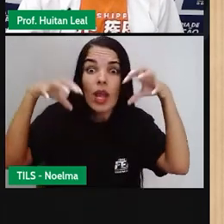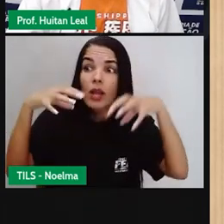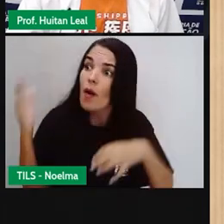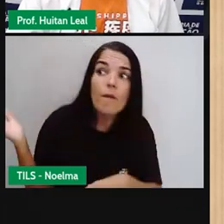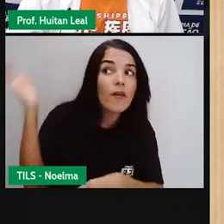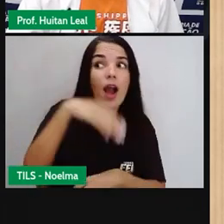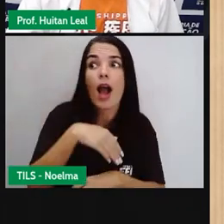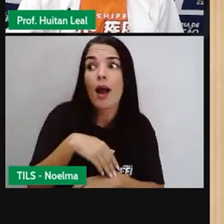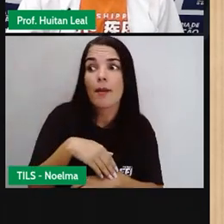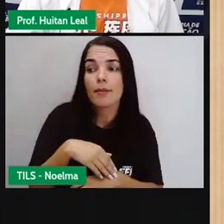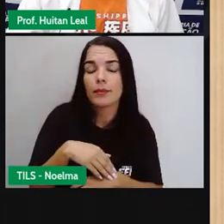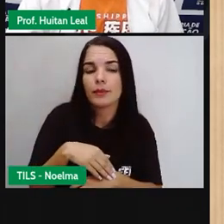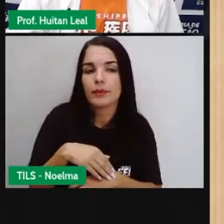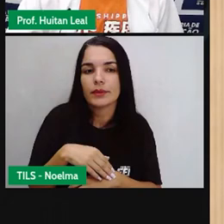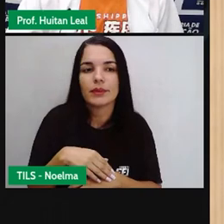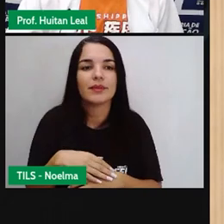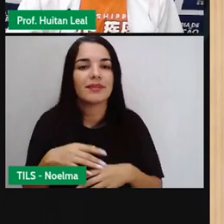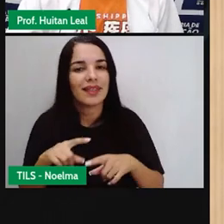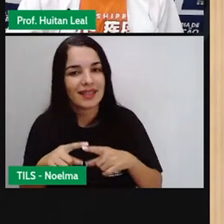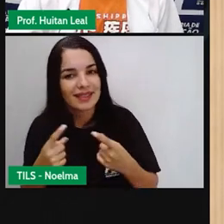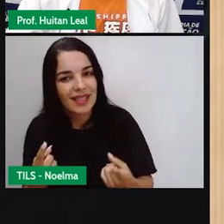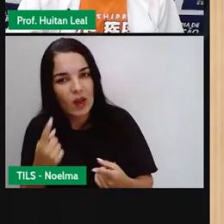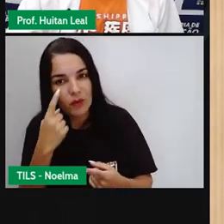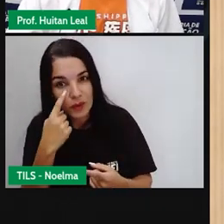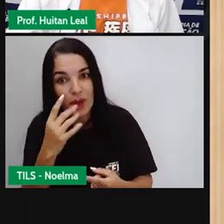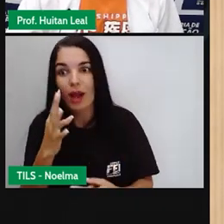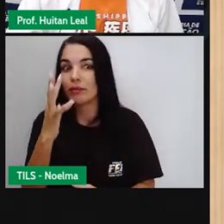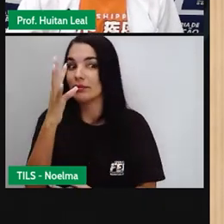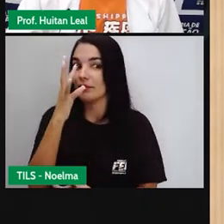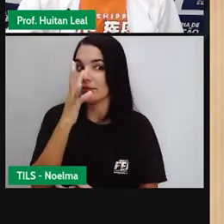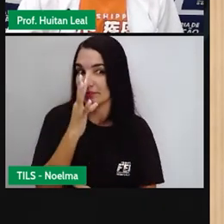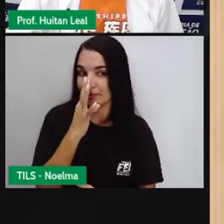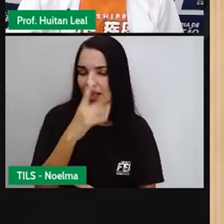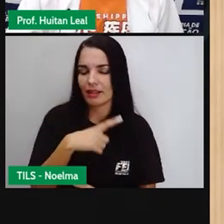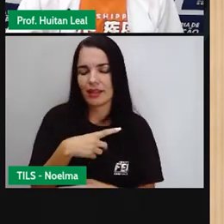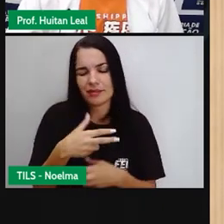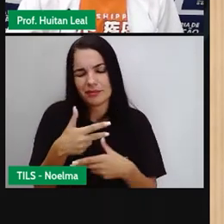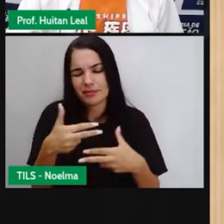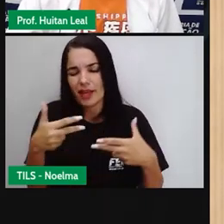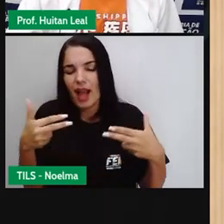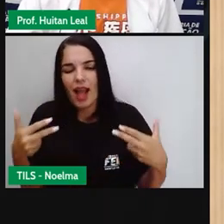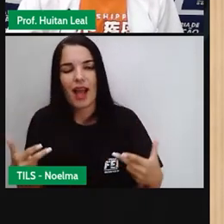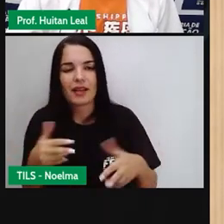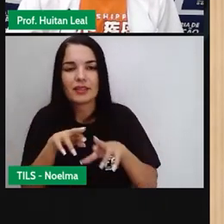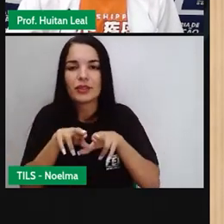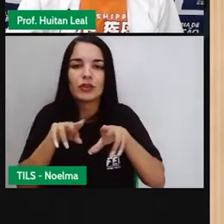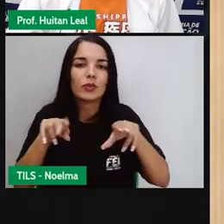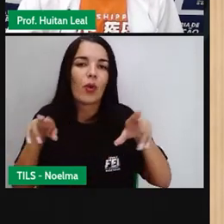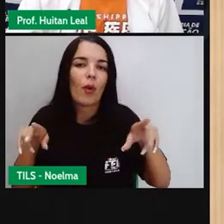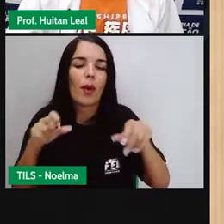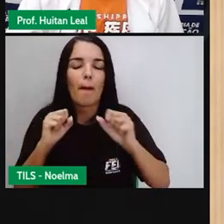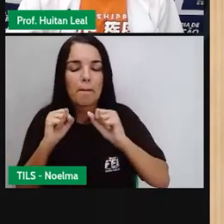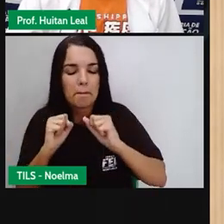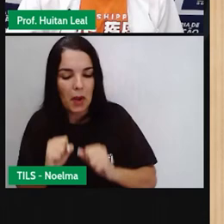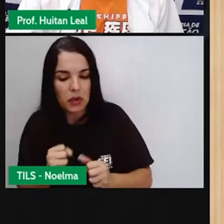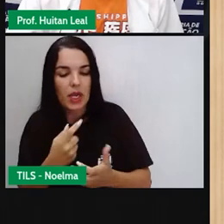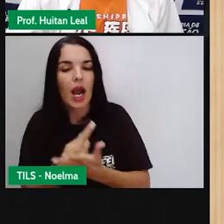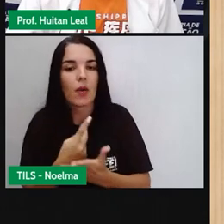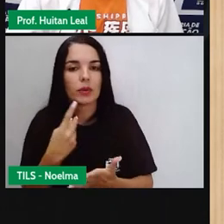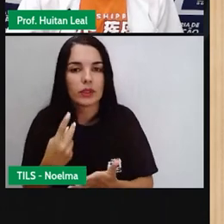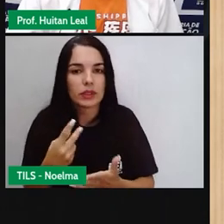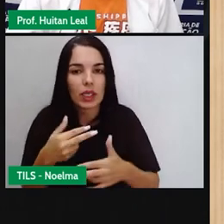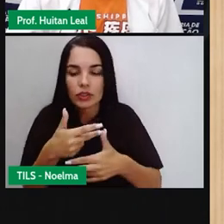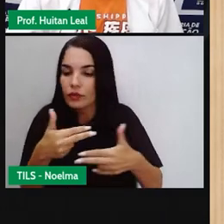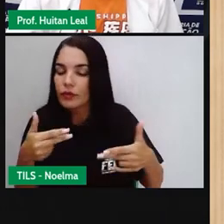Então, a frase exclamativa. Ela tem várias funções. Você pode produzi-la em várias